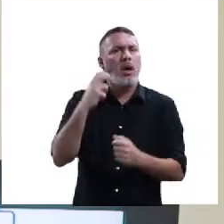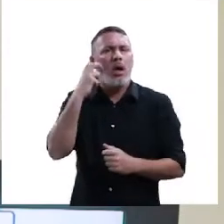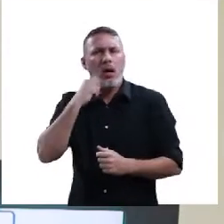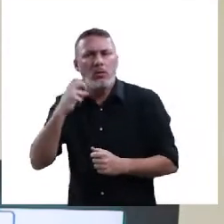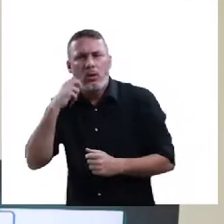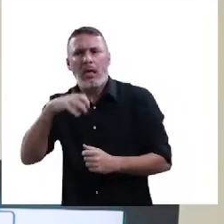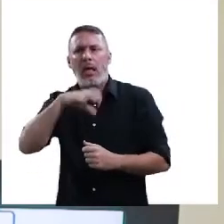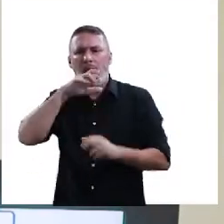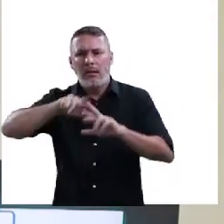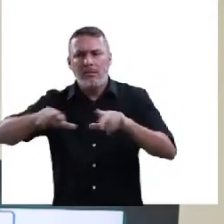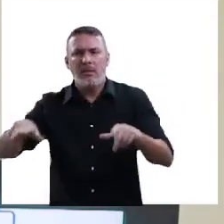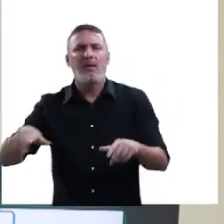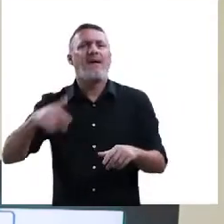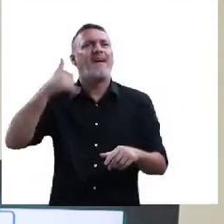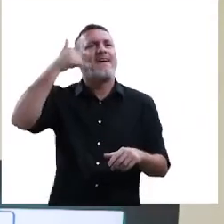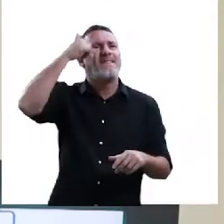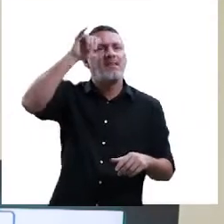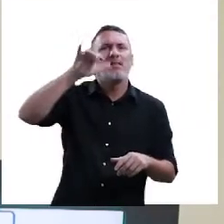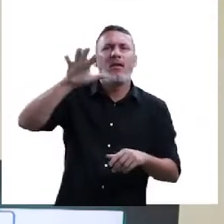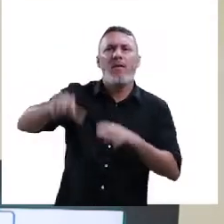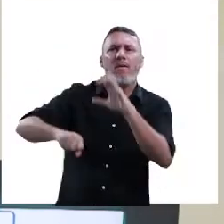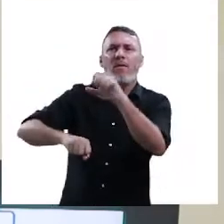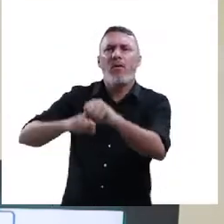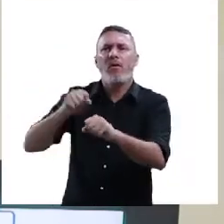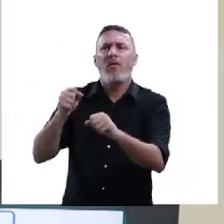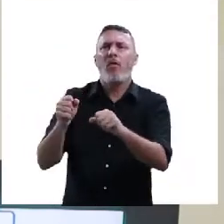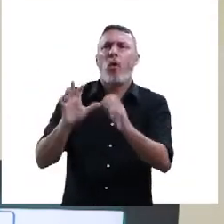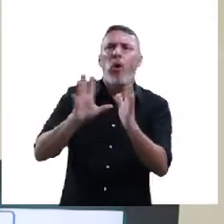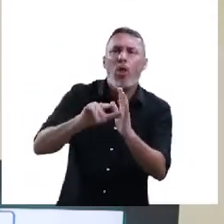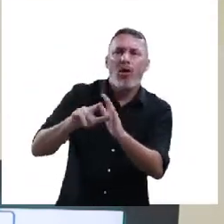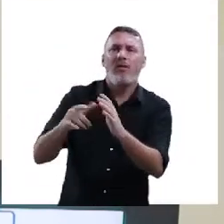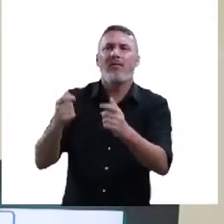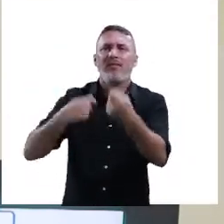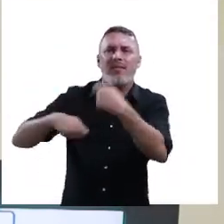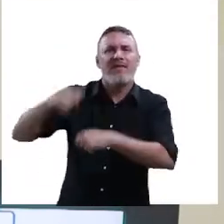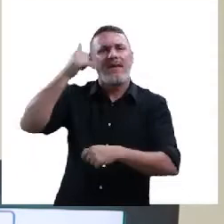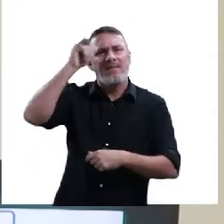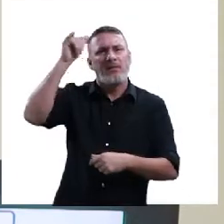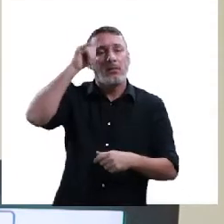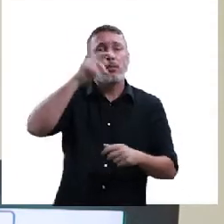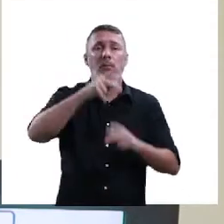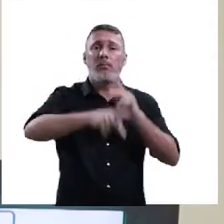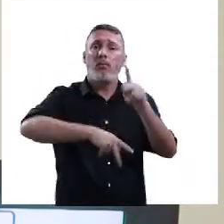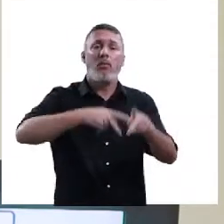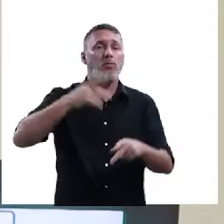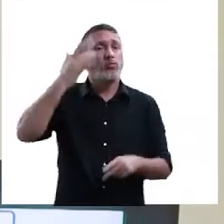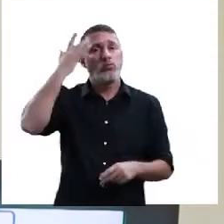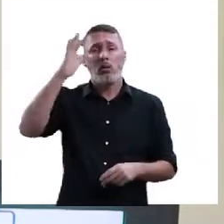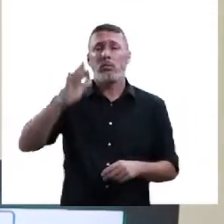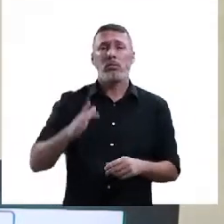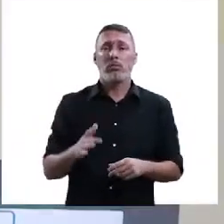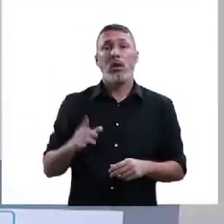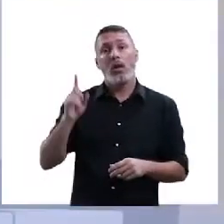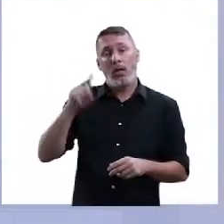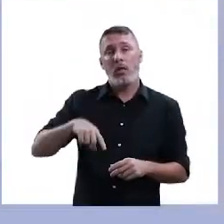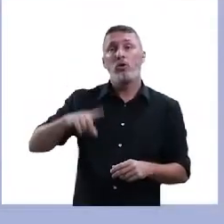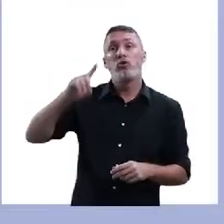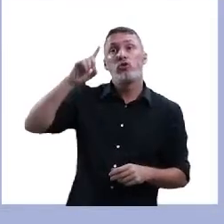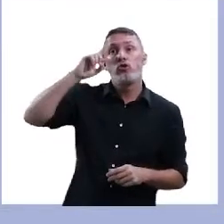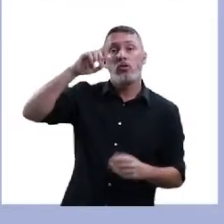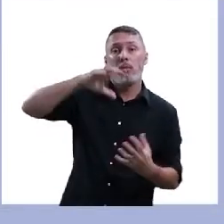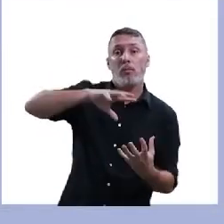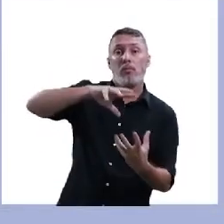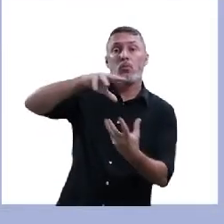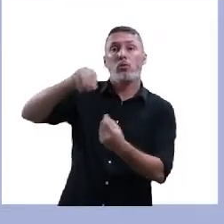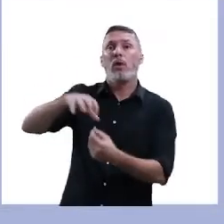parar de tirar eles do habitat natural, vamos combater a bioperataria e a população não sabe desse dia, que é o dia mundial dos